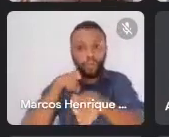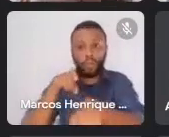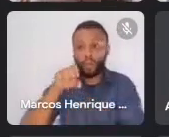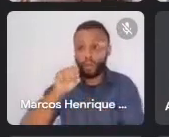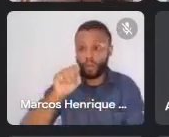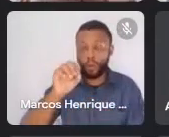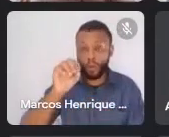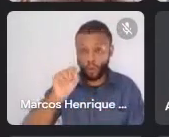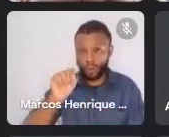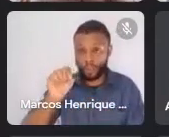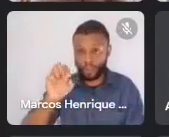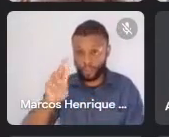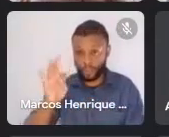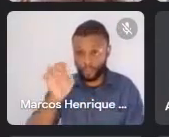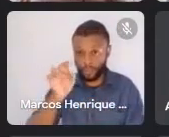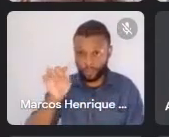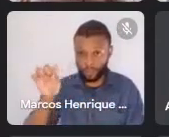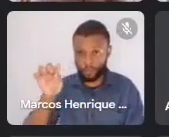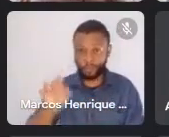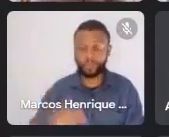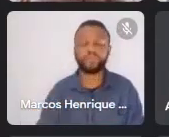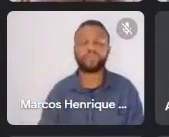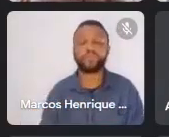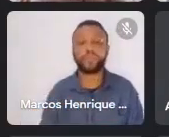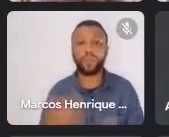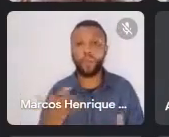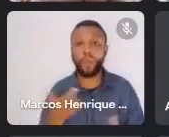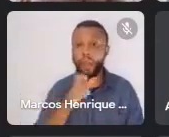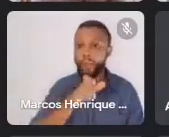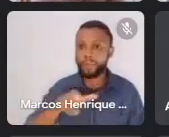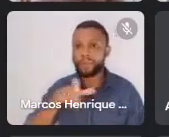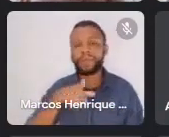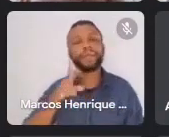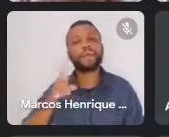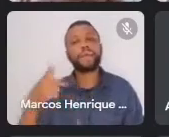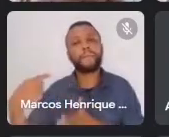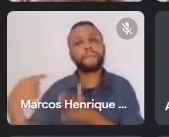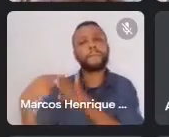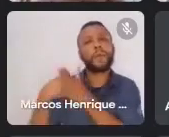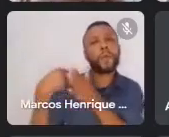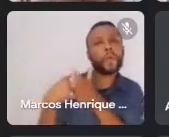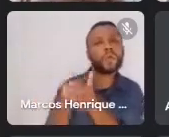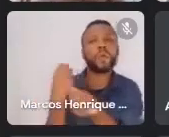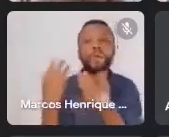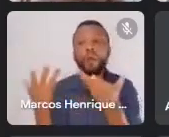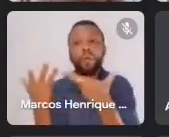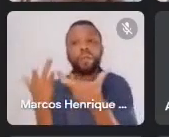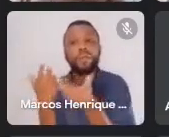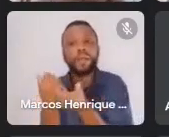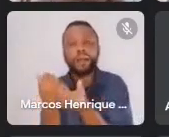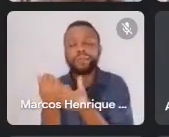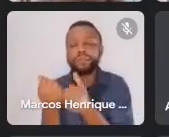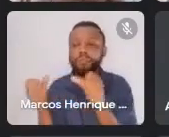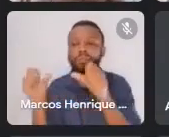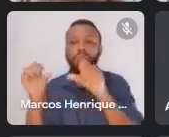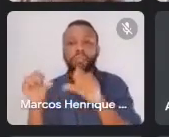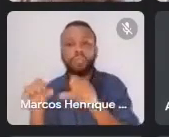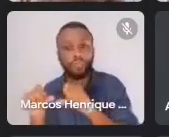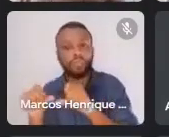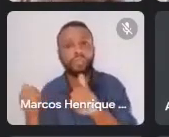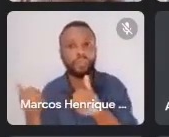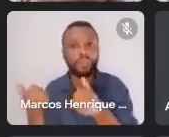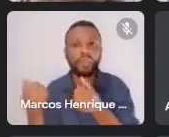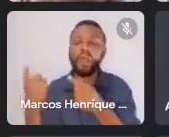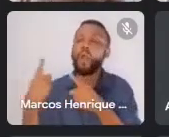as pessoas, todo mundo sempre me pergunta muito dessa coisa, da qualidade de samba e por que ele caiu e por que o